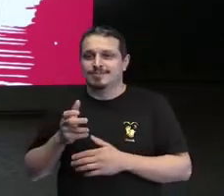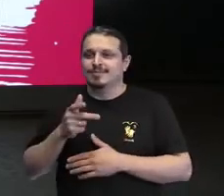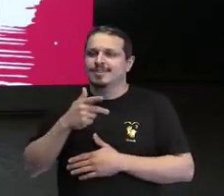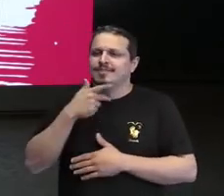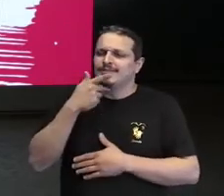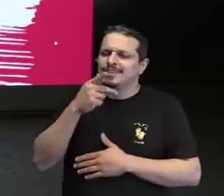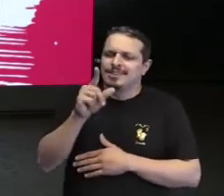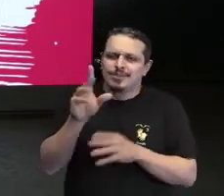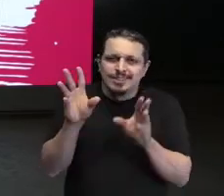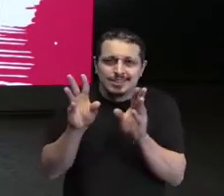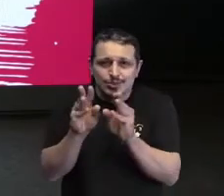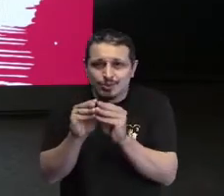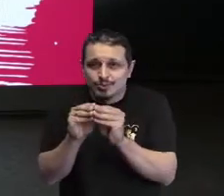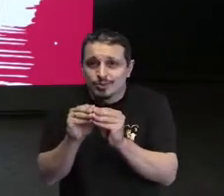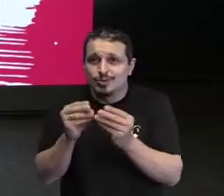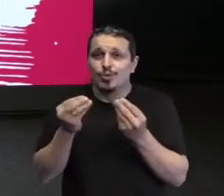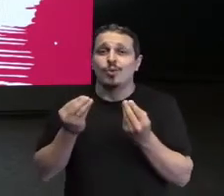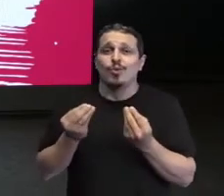de como eu vim parar aqui.